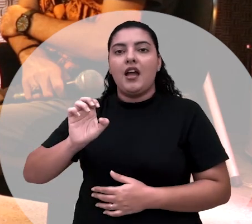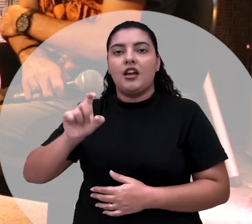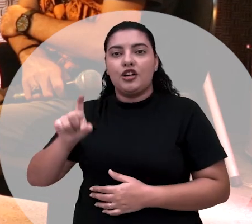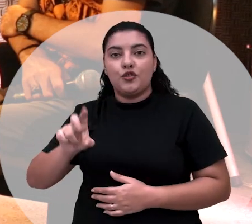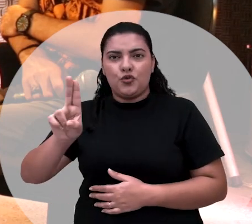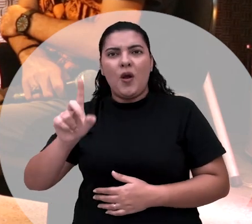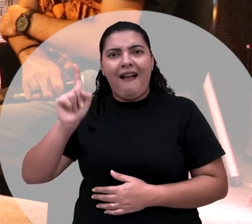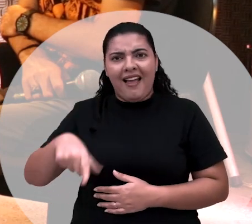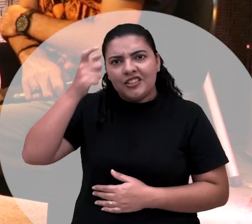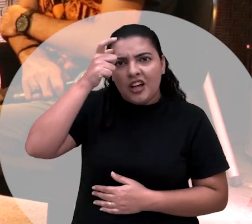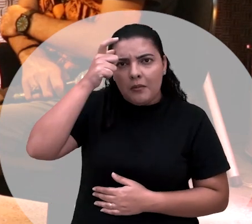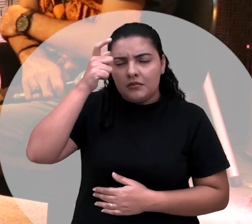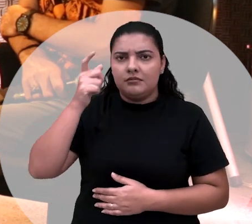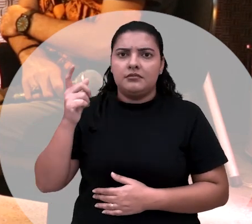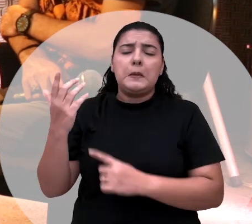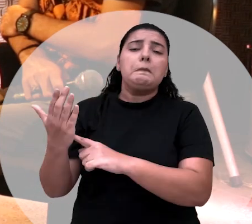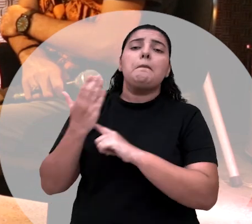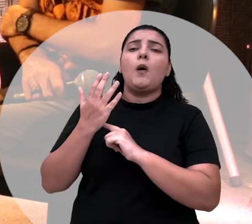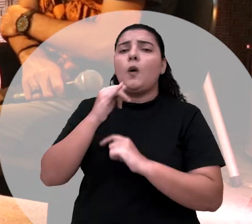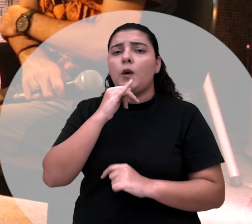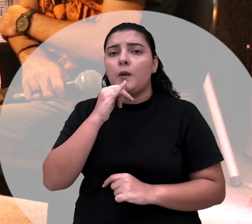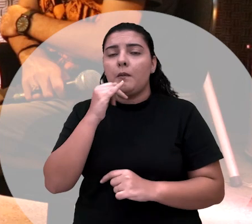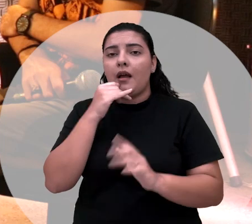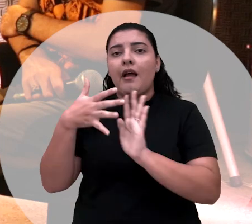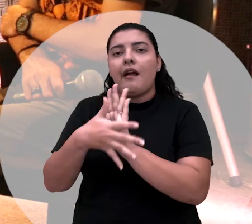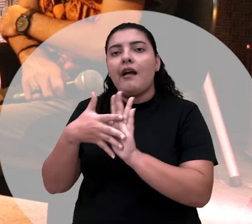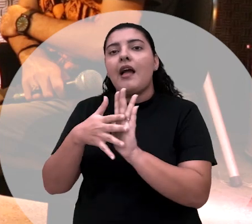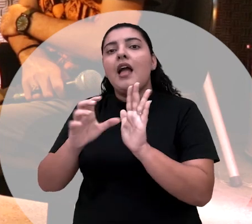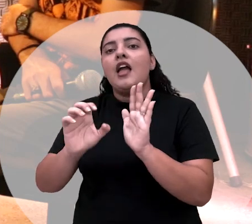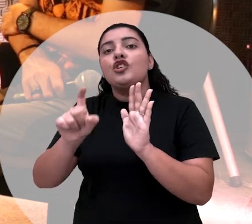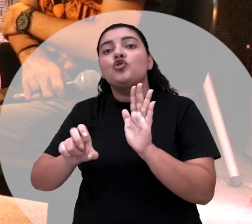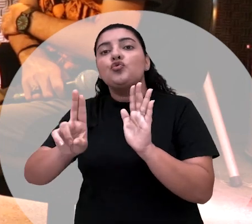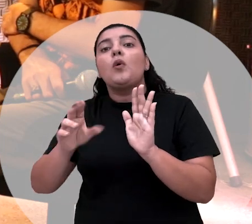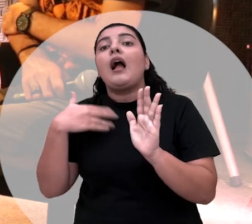do Diabo. Me mostra aí nas escrituras sagradas onde está escrito Exu.